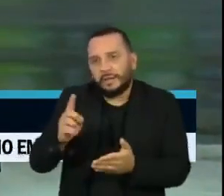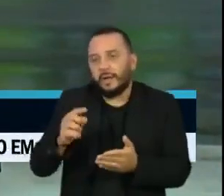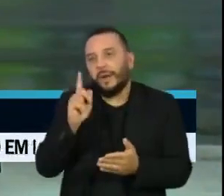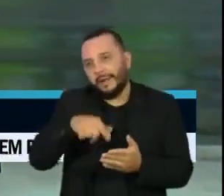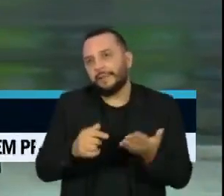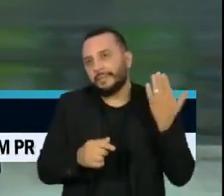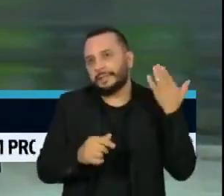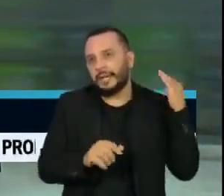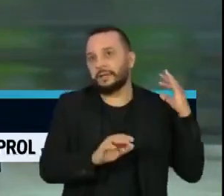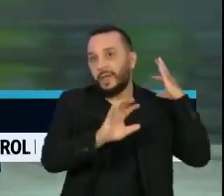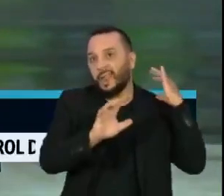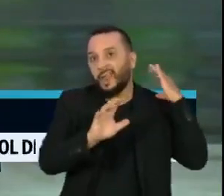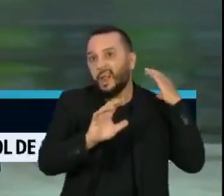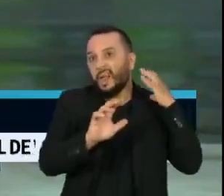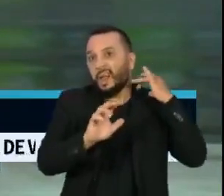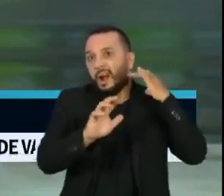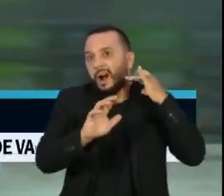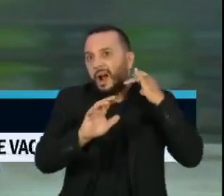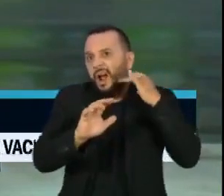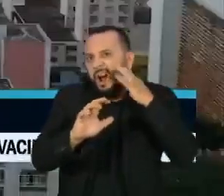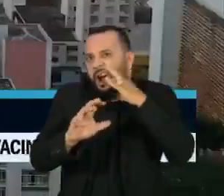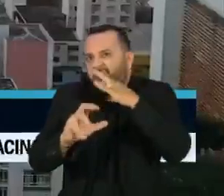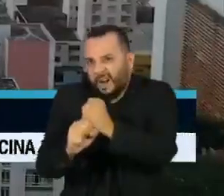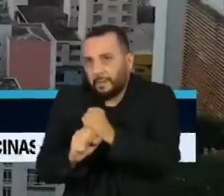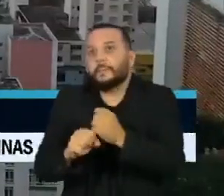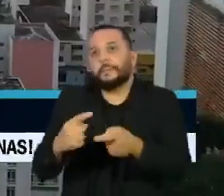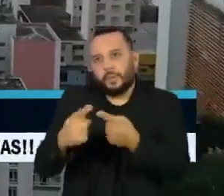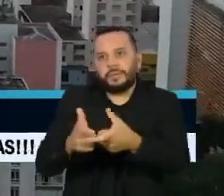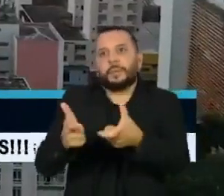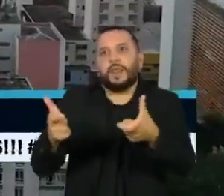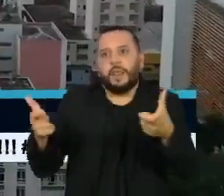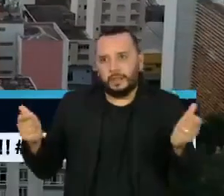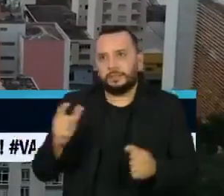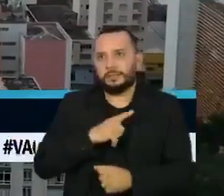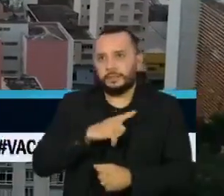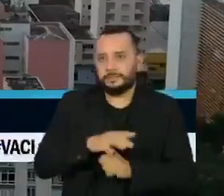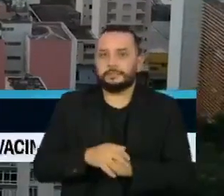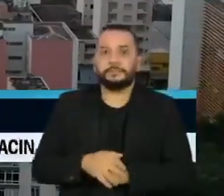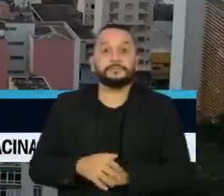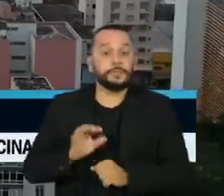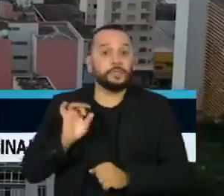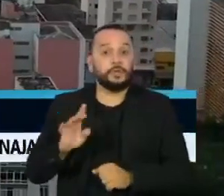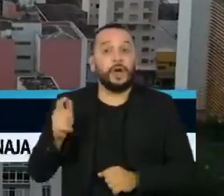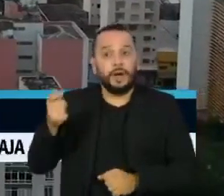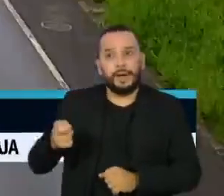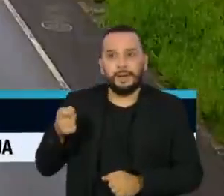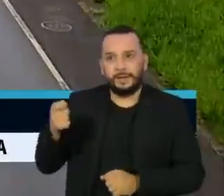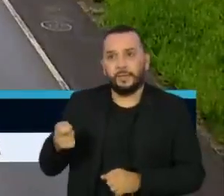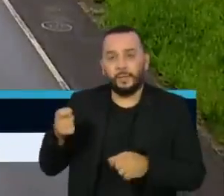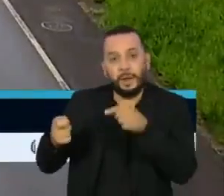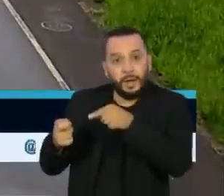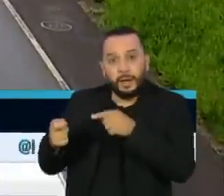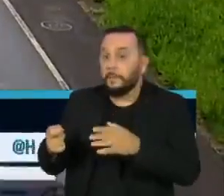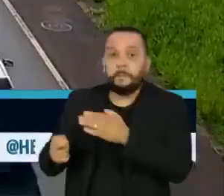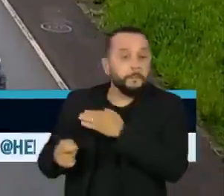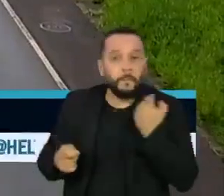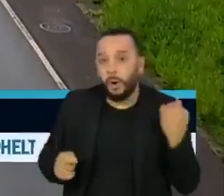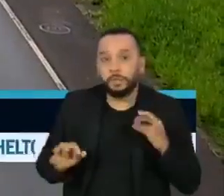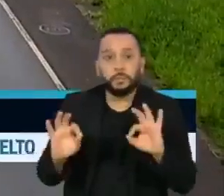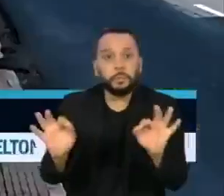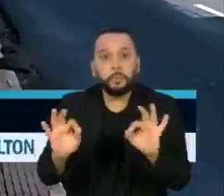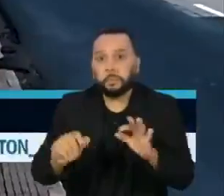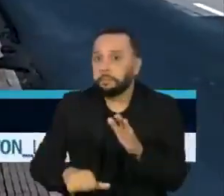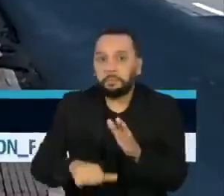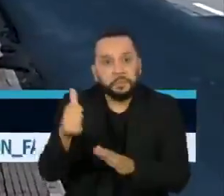por isso reflitam um numerário tão elevado. Uma exceção no estado é Araraquara, que não registrou nenhuma morte pela